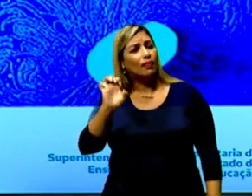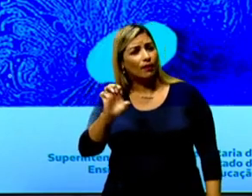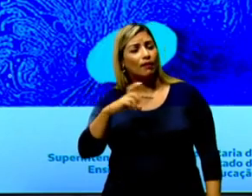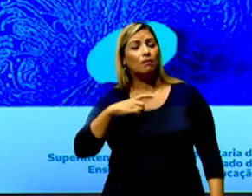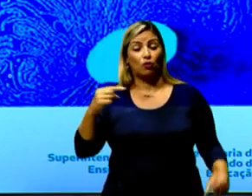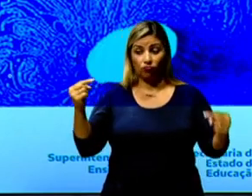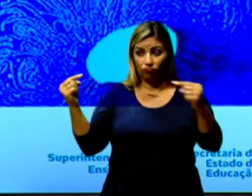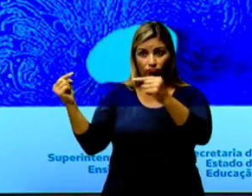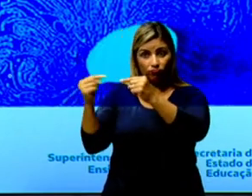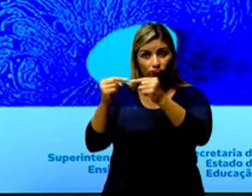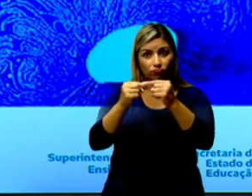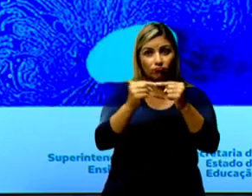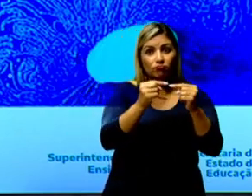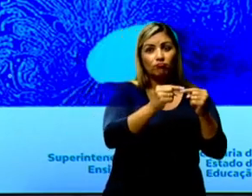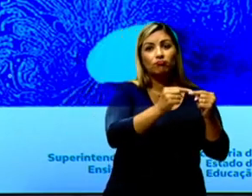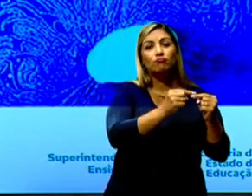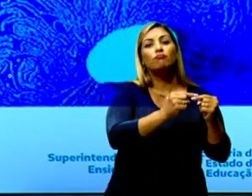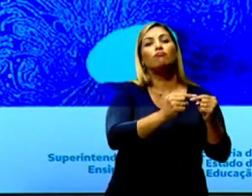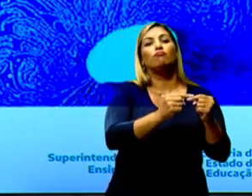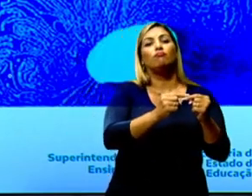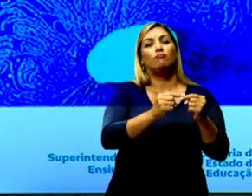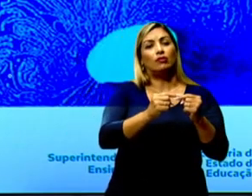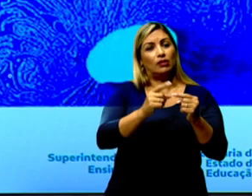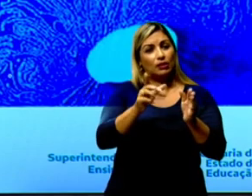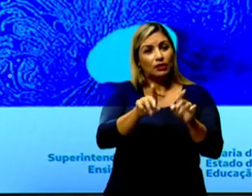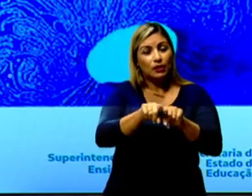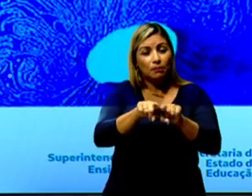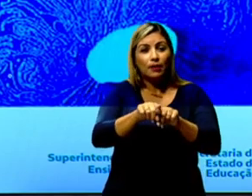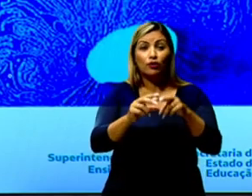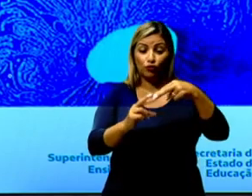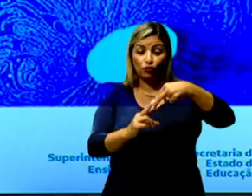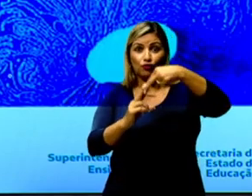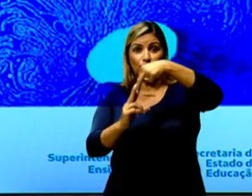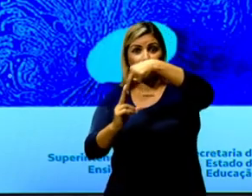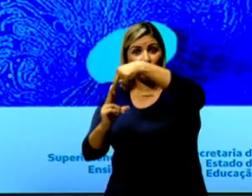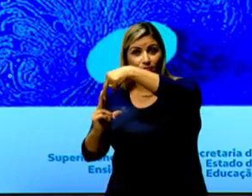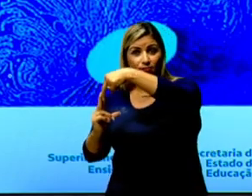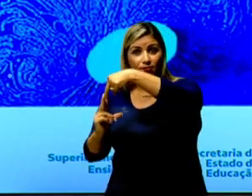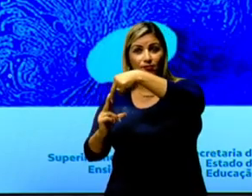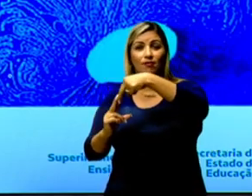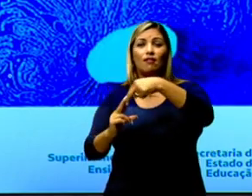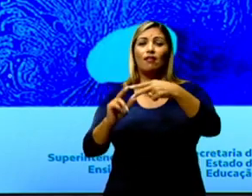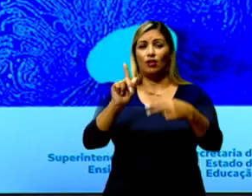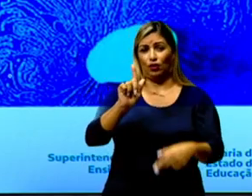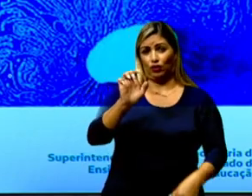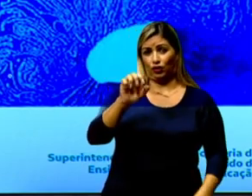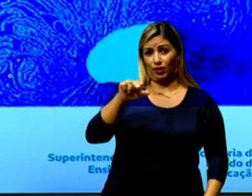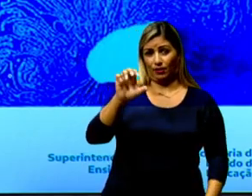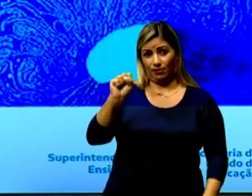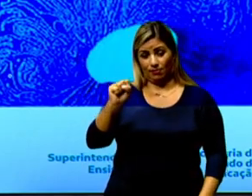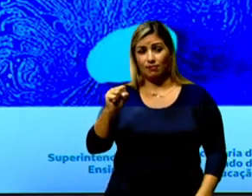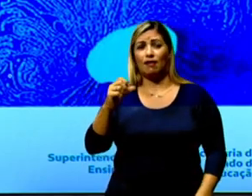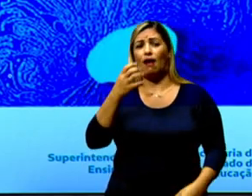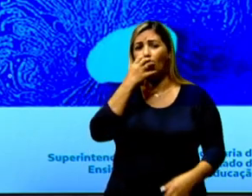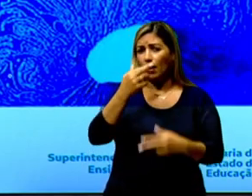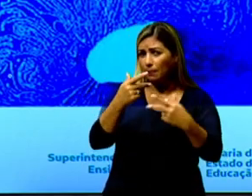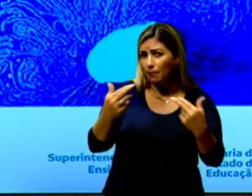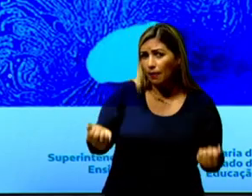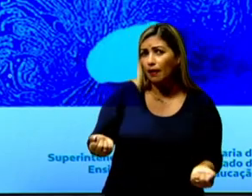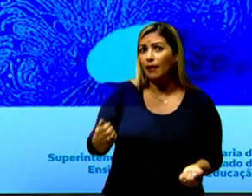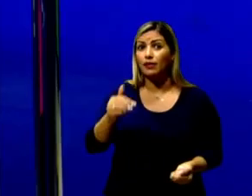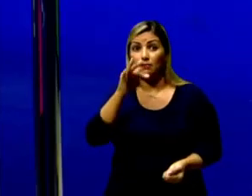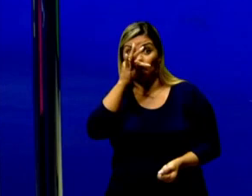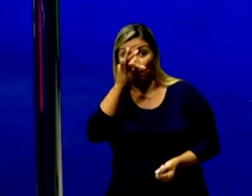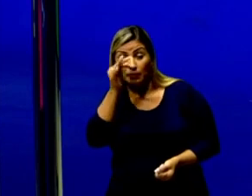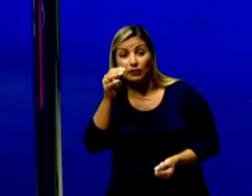partes do DNA, segmentos de genes de um animal ou mesmo de uma planta com plasmídeos de